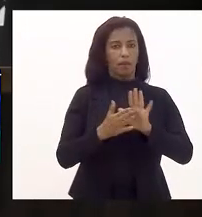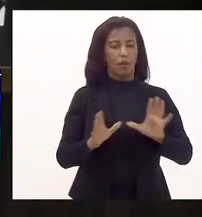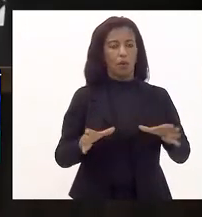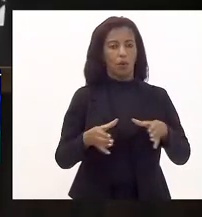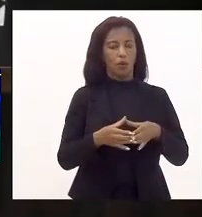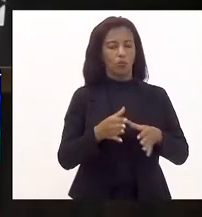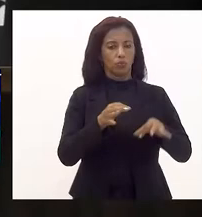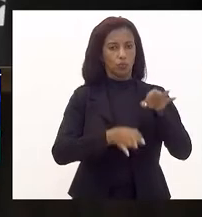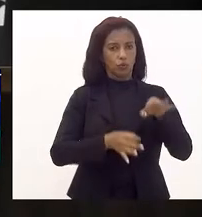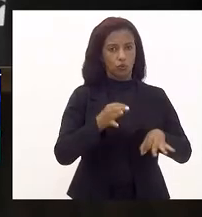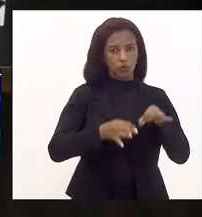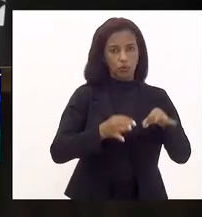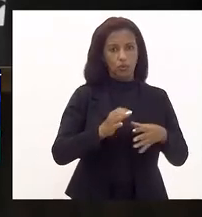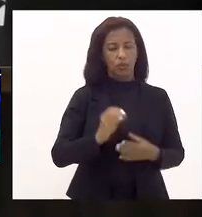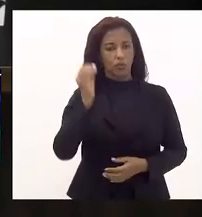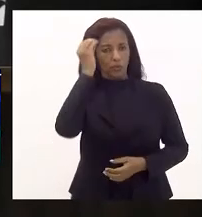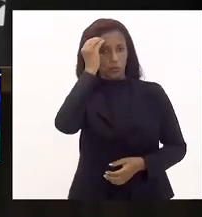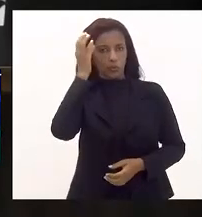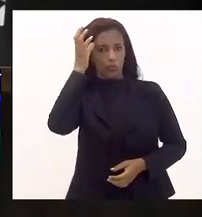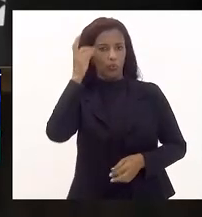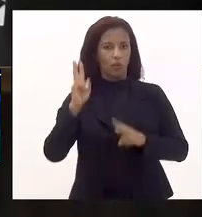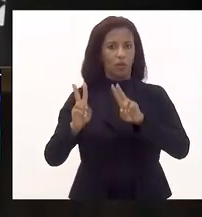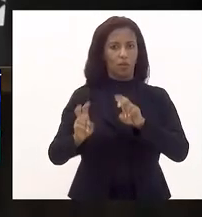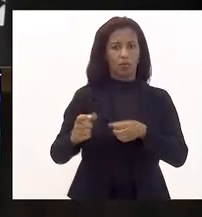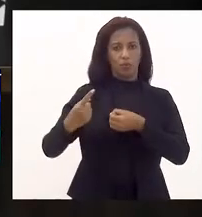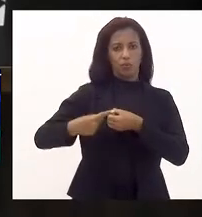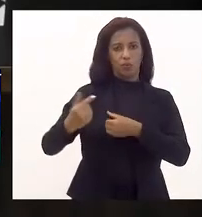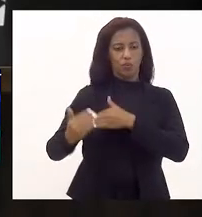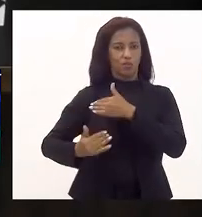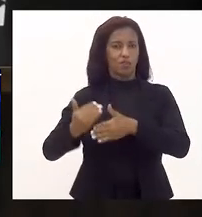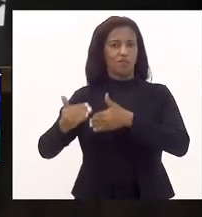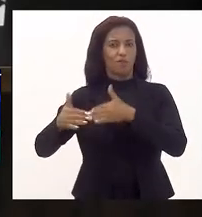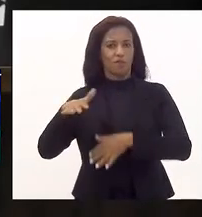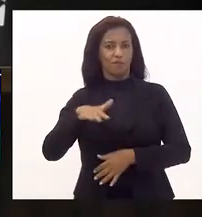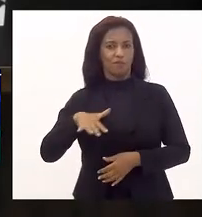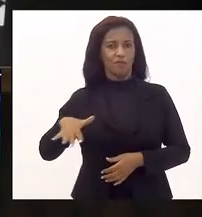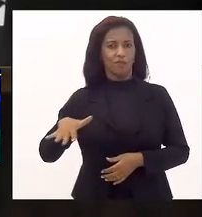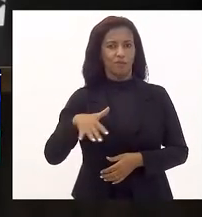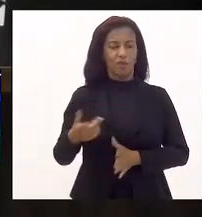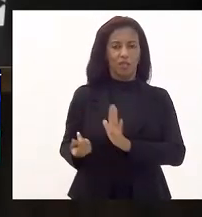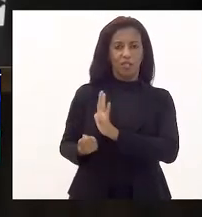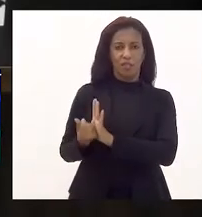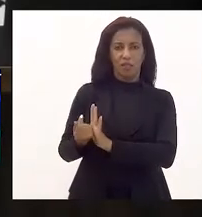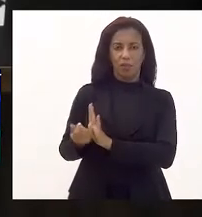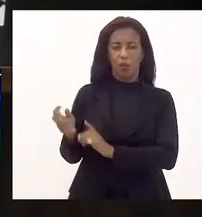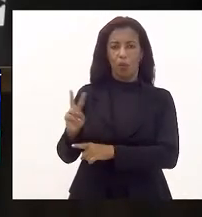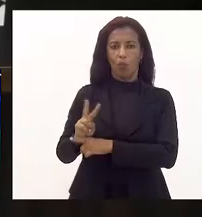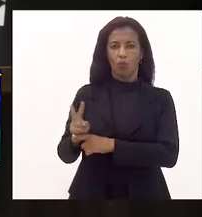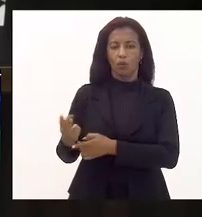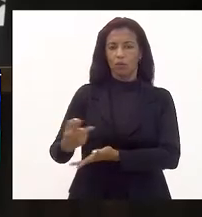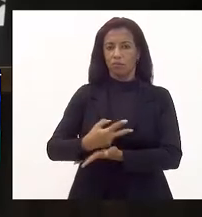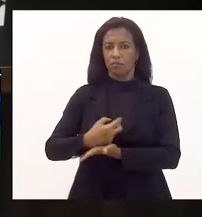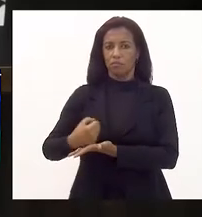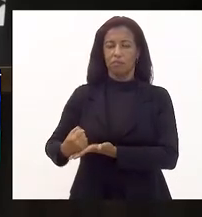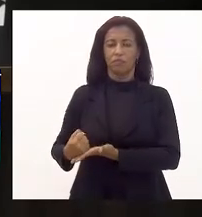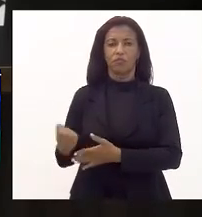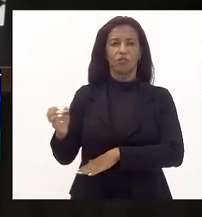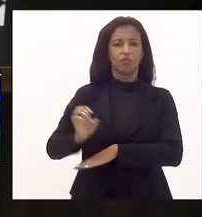comissões de Constituição, Justiça, de Cultura, Assuntos Municipais e Desenvolvimento Regional, de tributação, controle da arrecadação estadual,